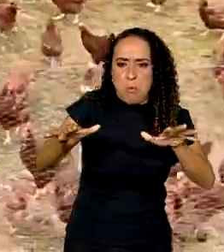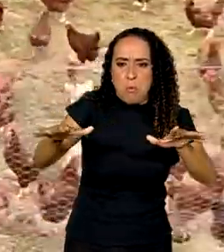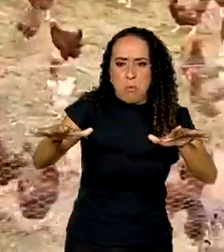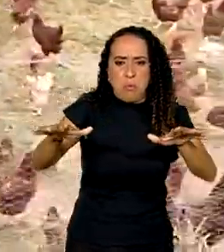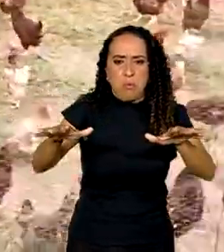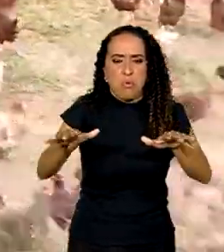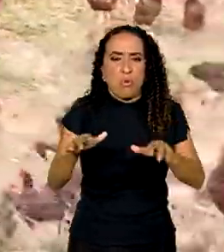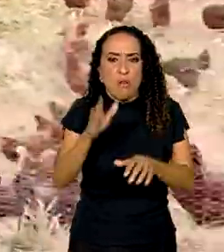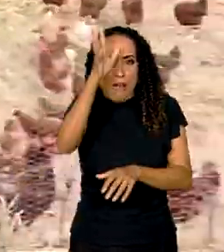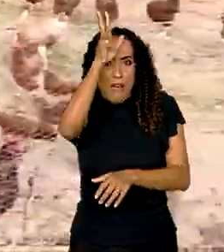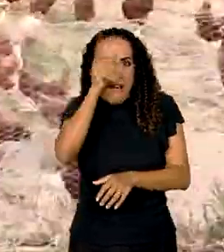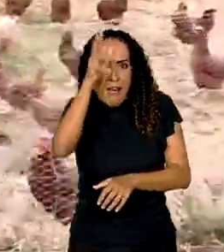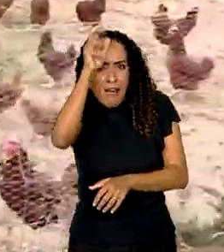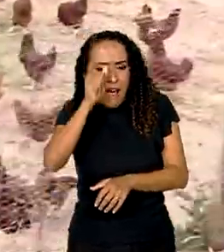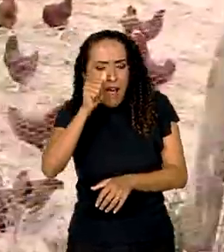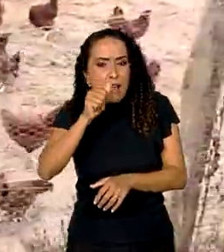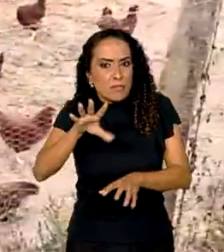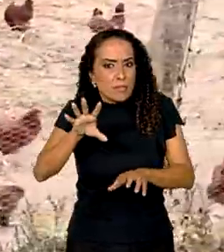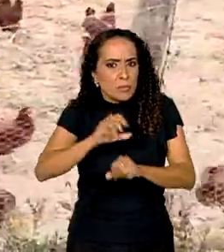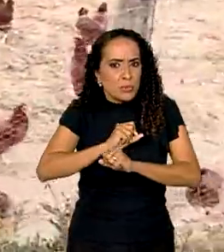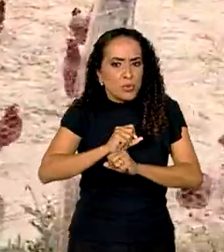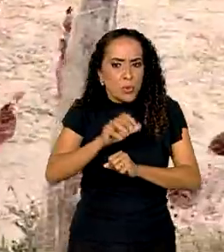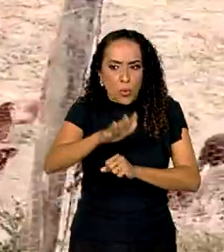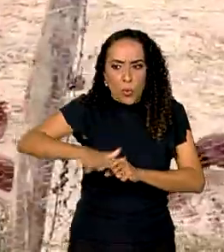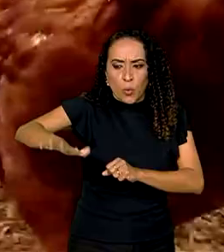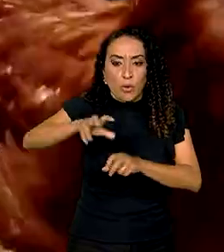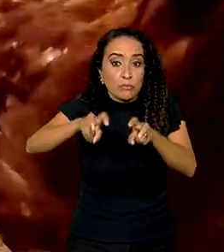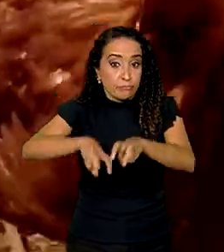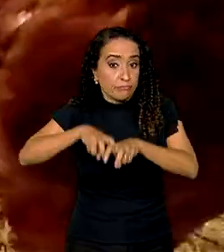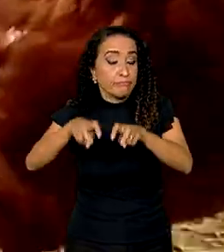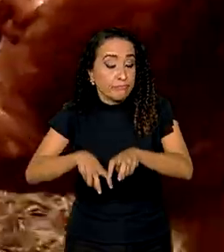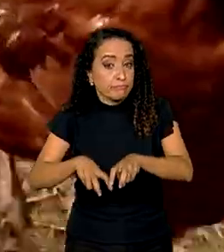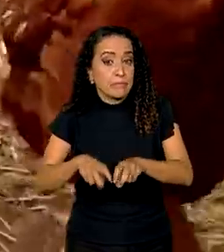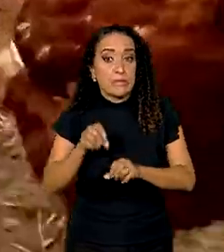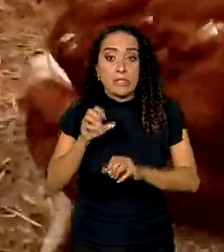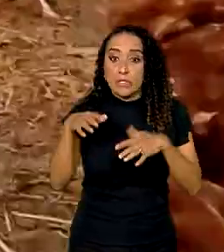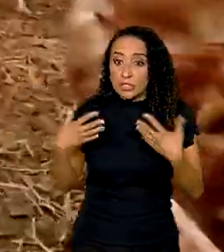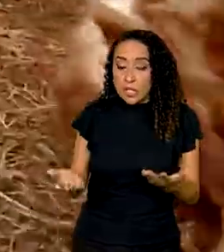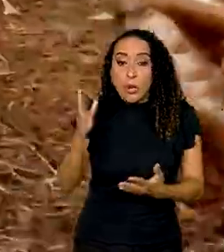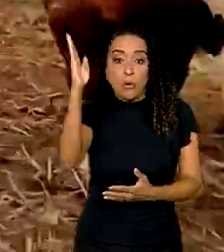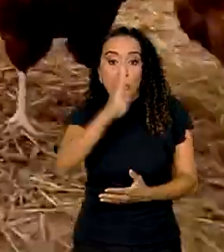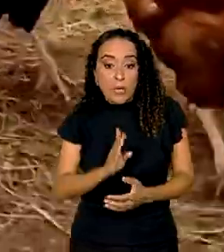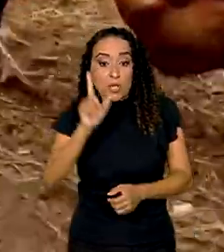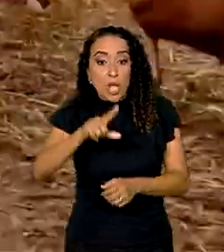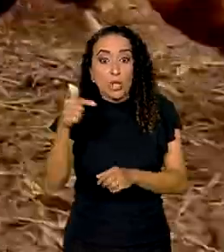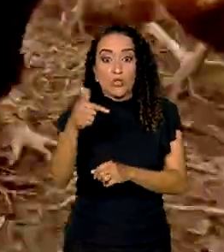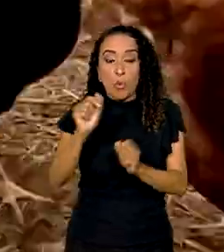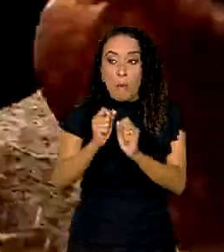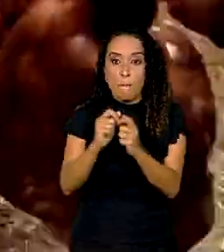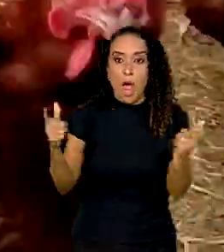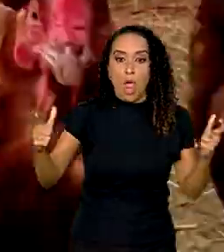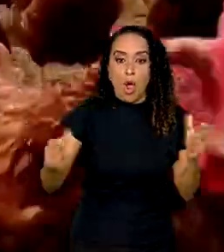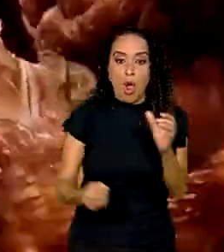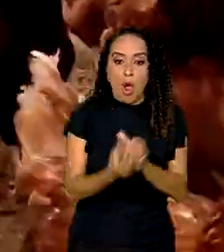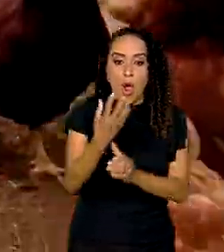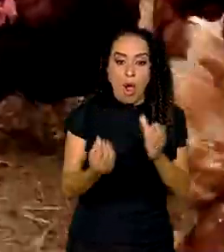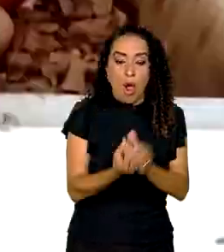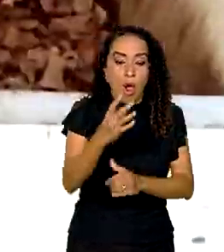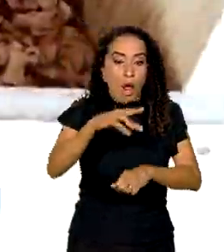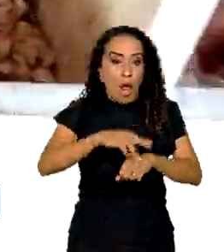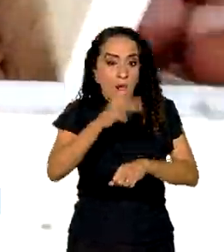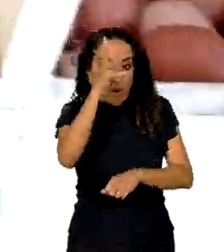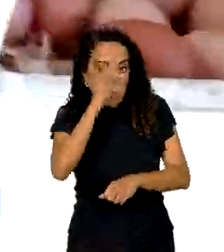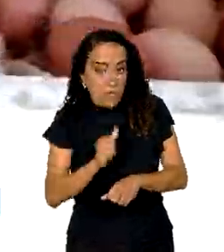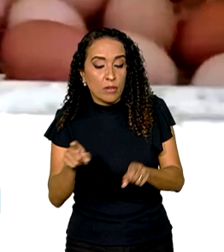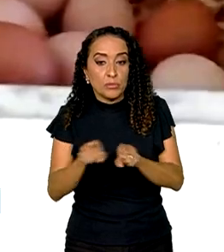em aves comprometeria o setor agropecuário, já que o Brasil é o segundo maior produtor de carne de frango